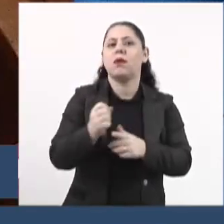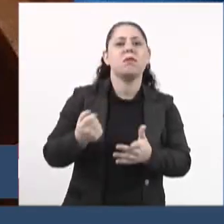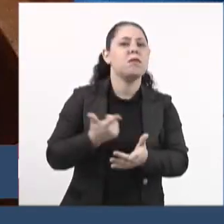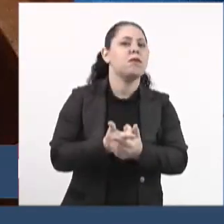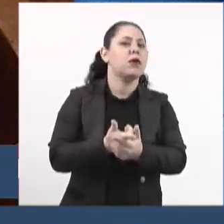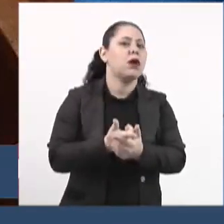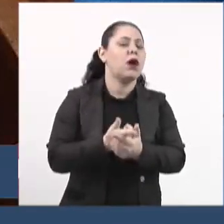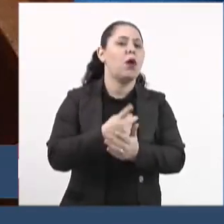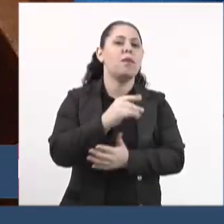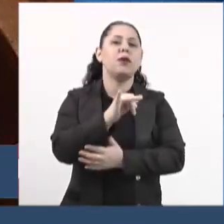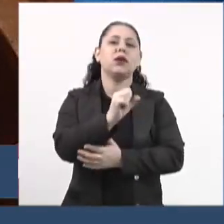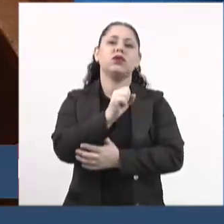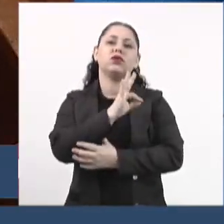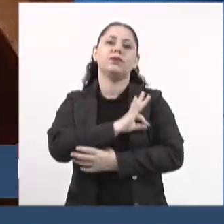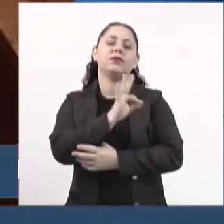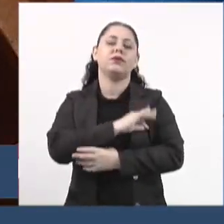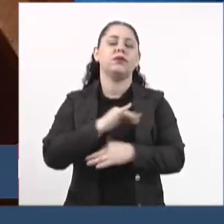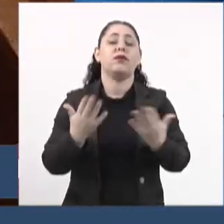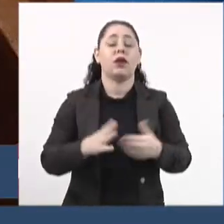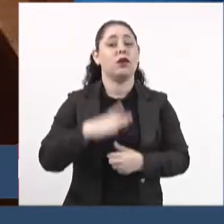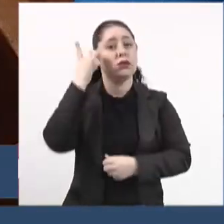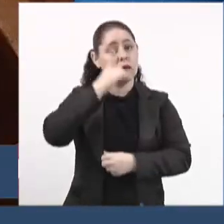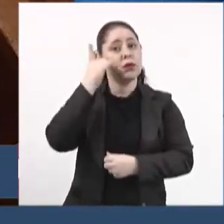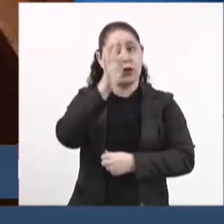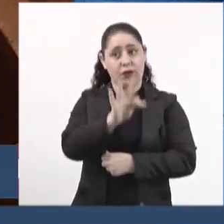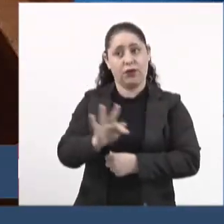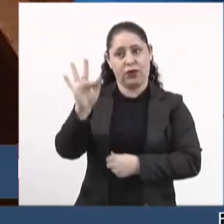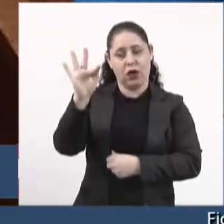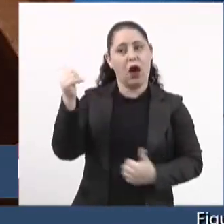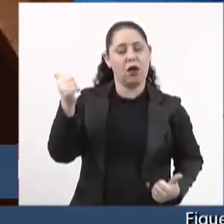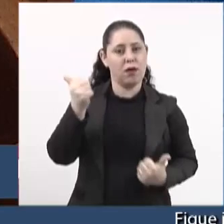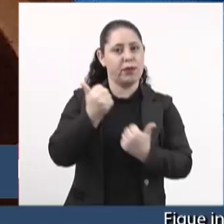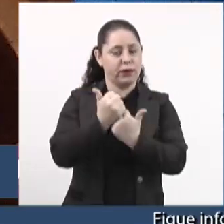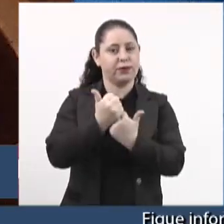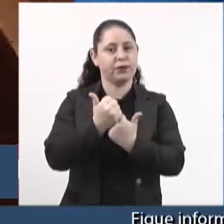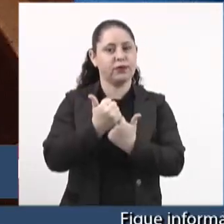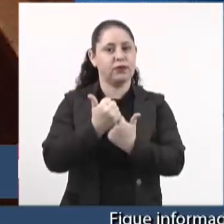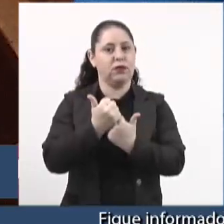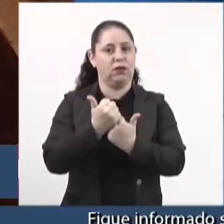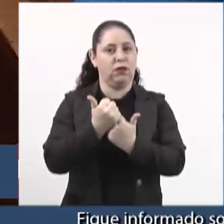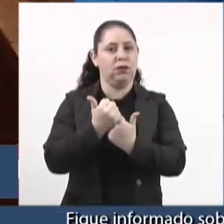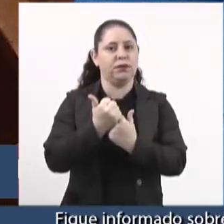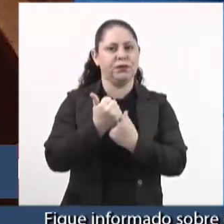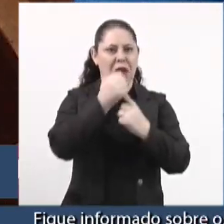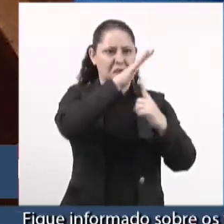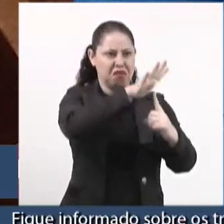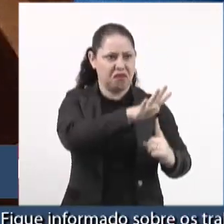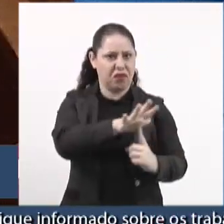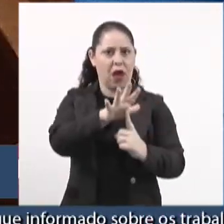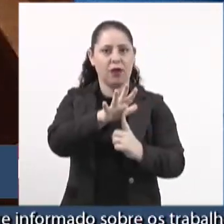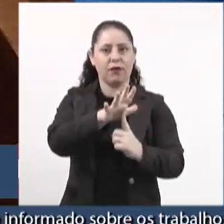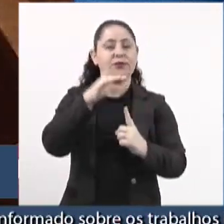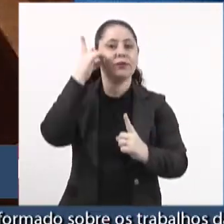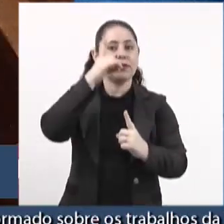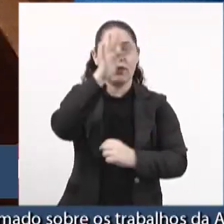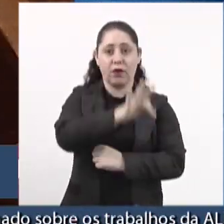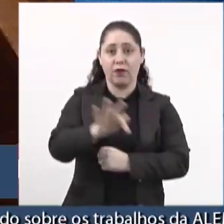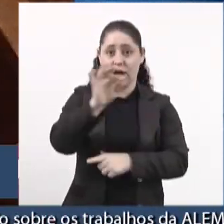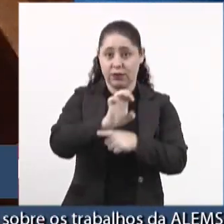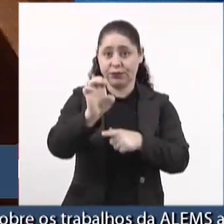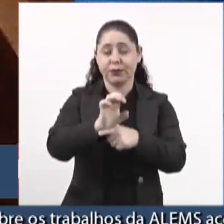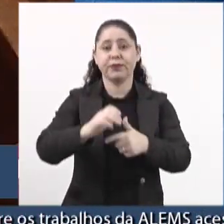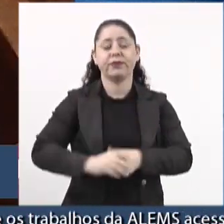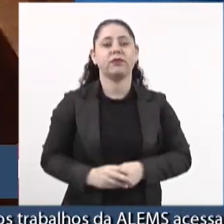pagarem o piso. Aí os deputados federais, com apoio esmagador também dos deputados federais aqui desse